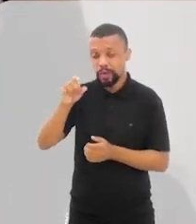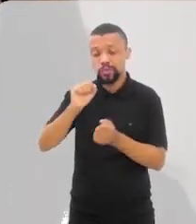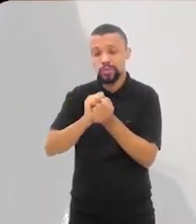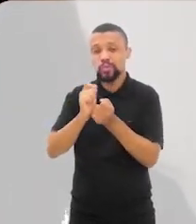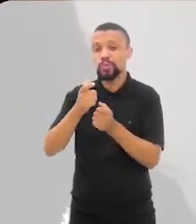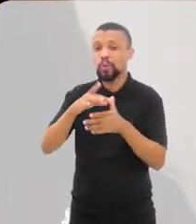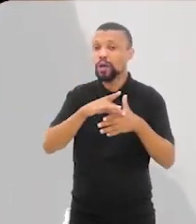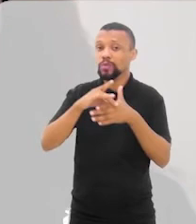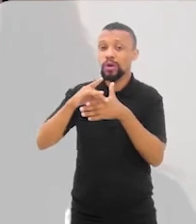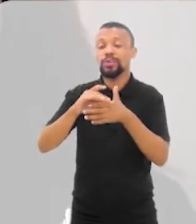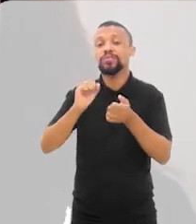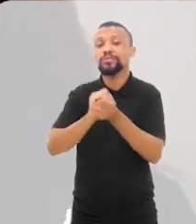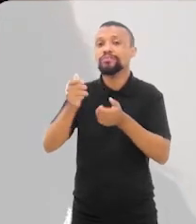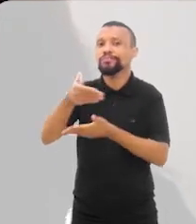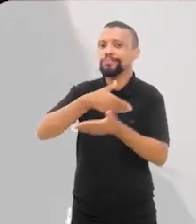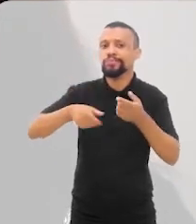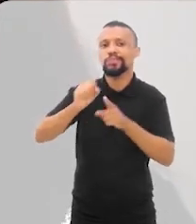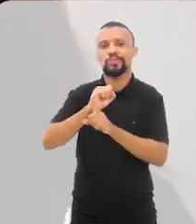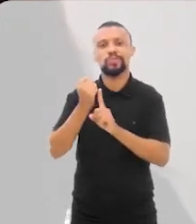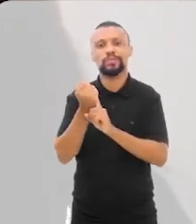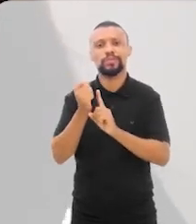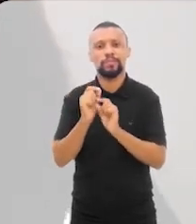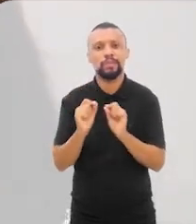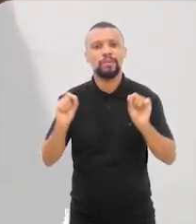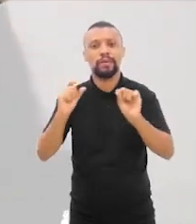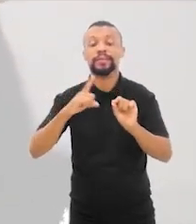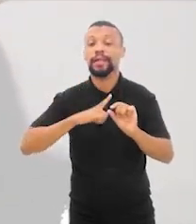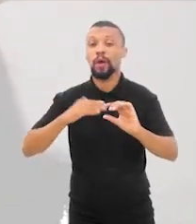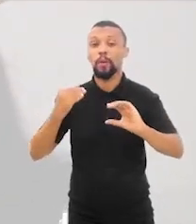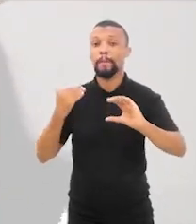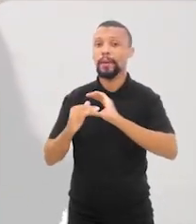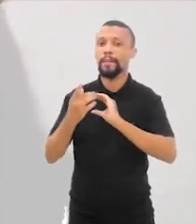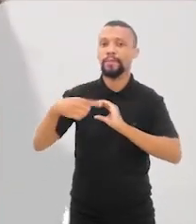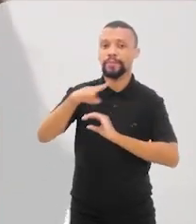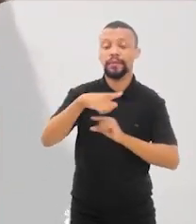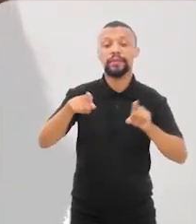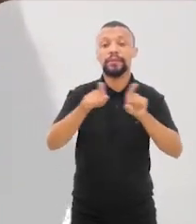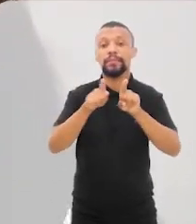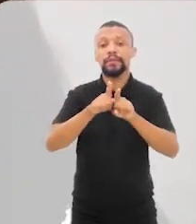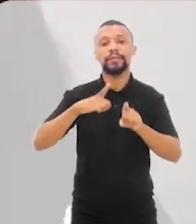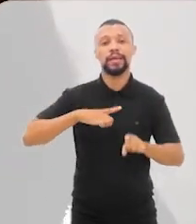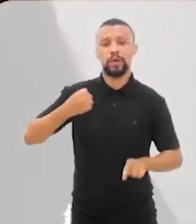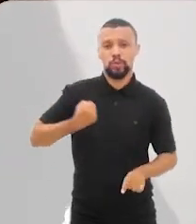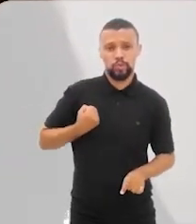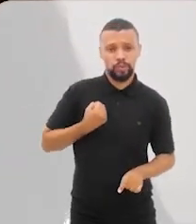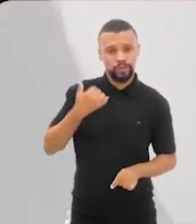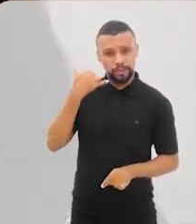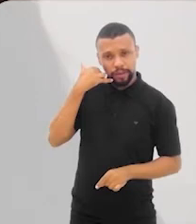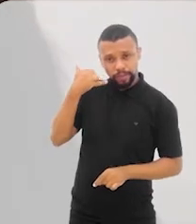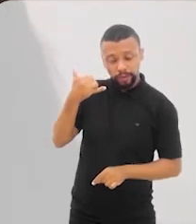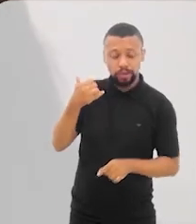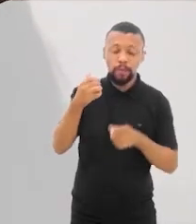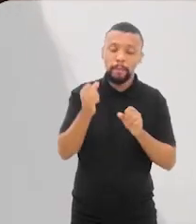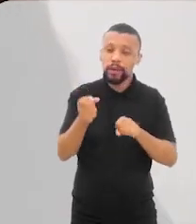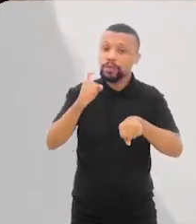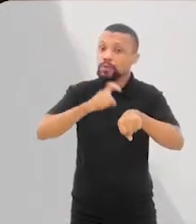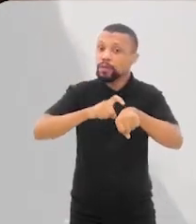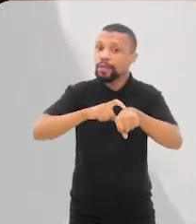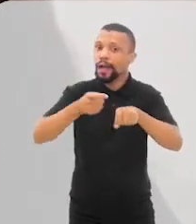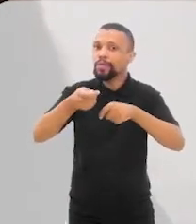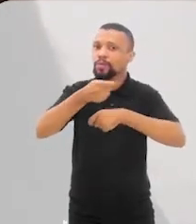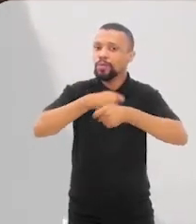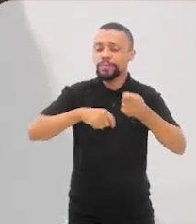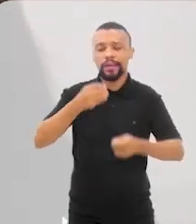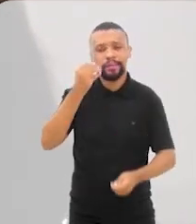Atores e Negócios de Impacto Socioambiental. A gente vai deixar um e-mail para vocês, mas tem o telefone da Itéia e Cefete,